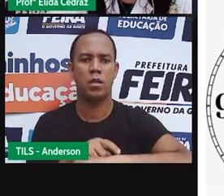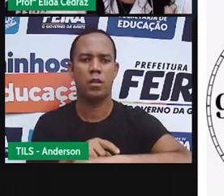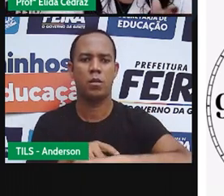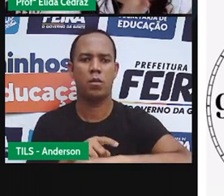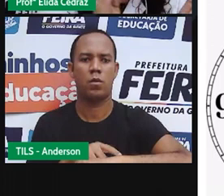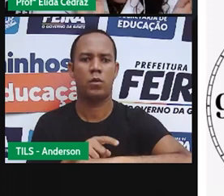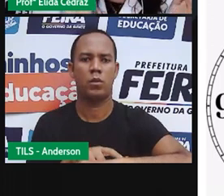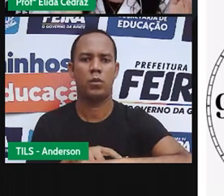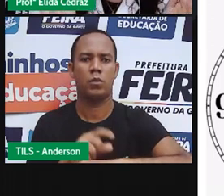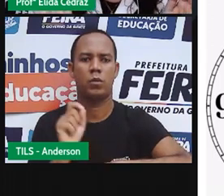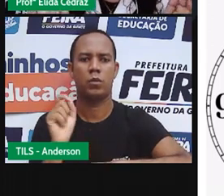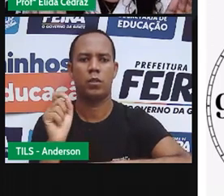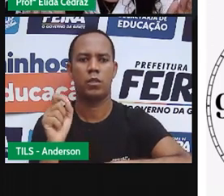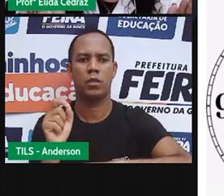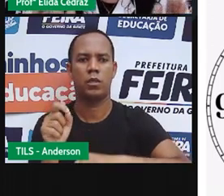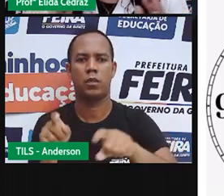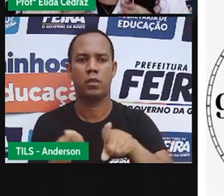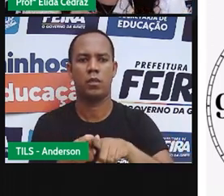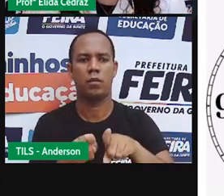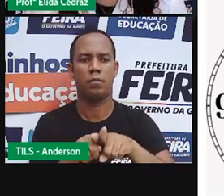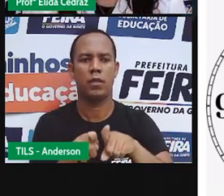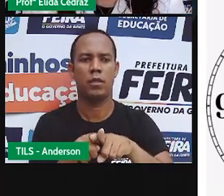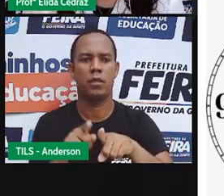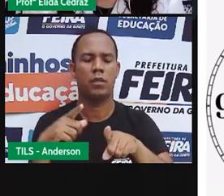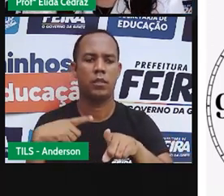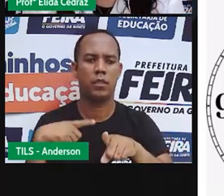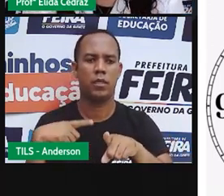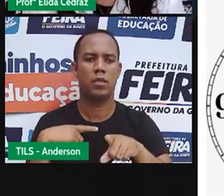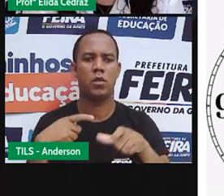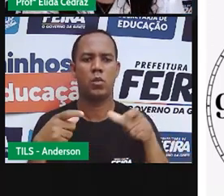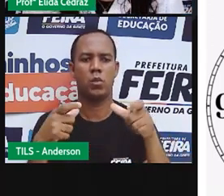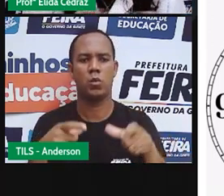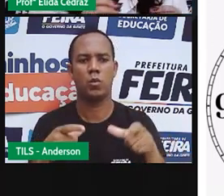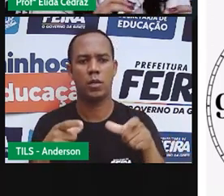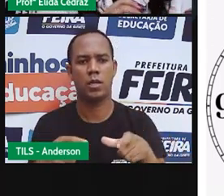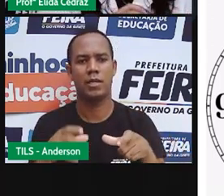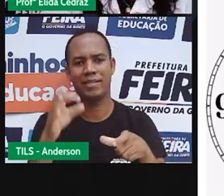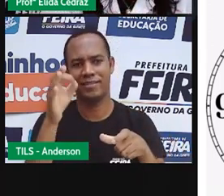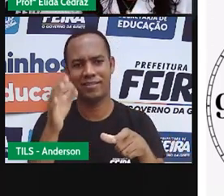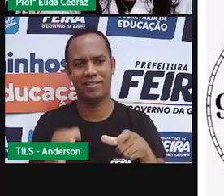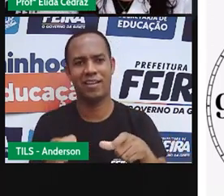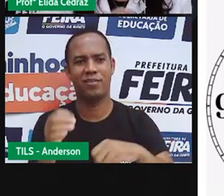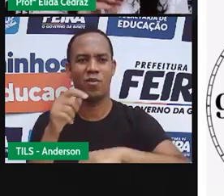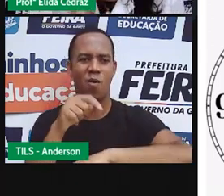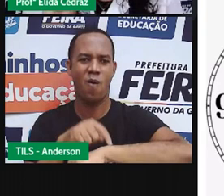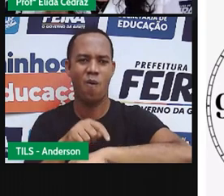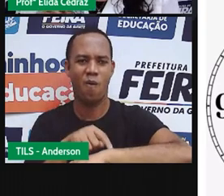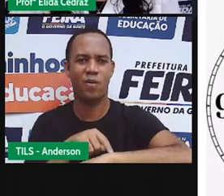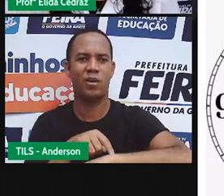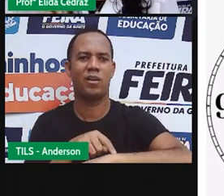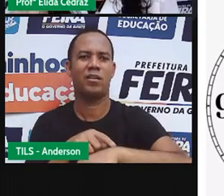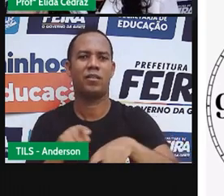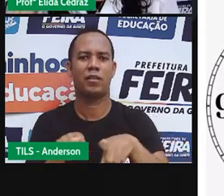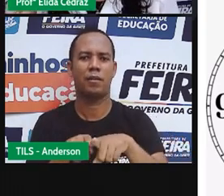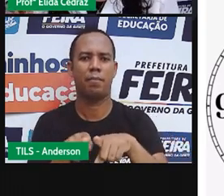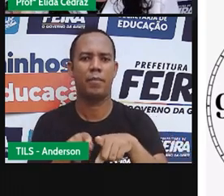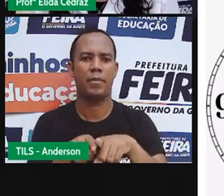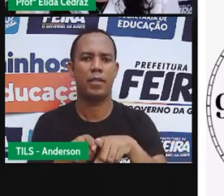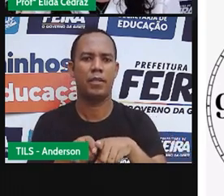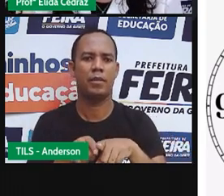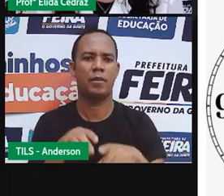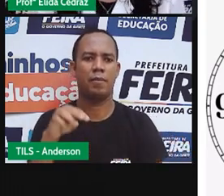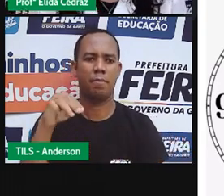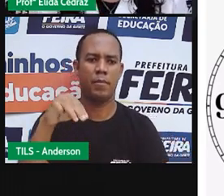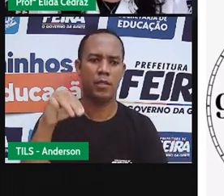ponteiro e o relógio digital tem lugar certo que marca a hora e tem lugar certo que marca o